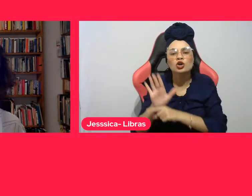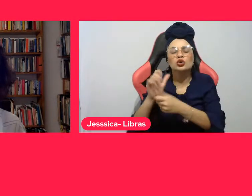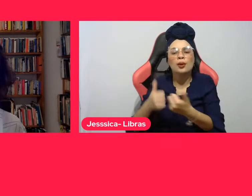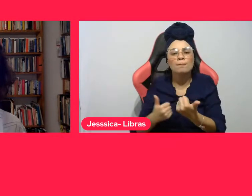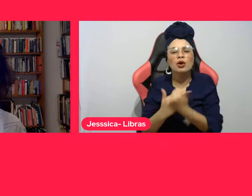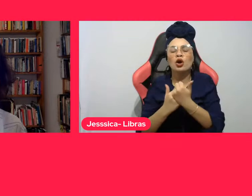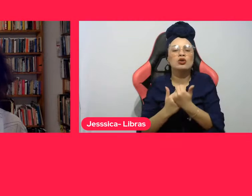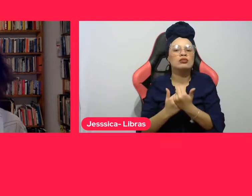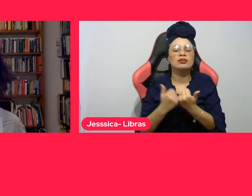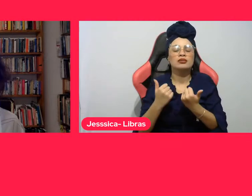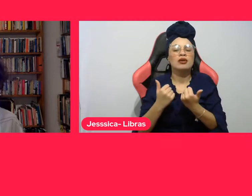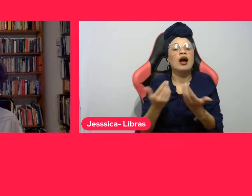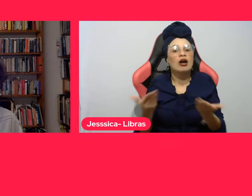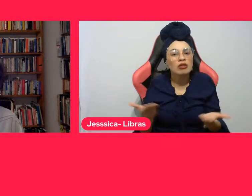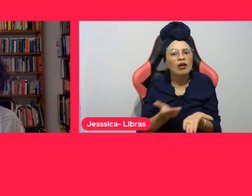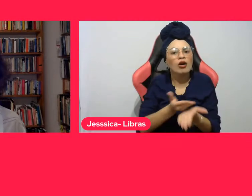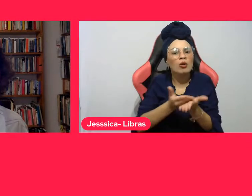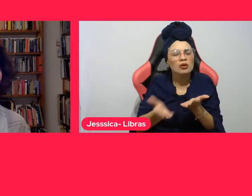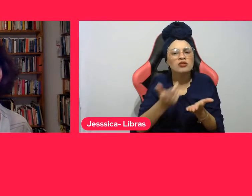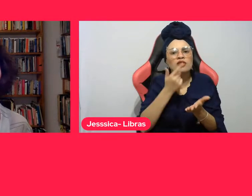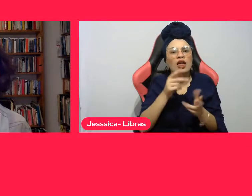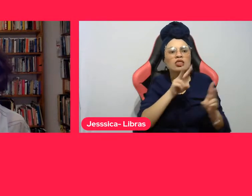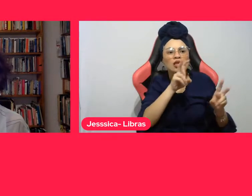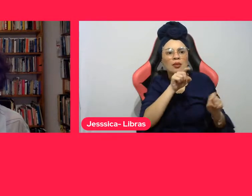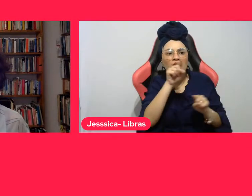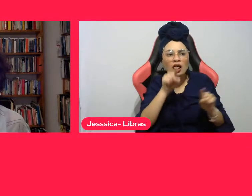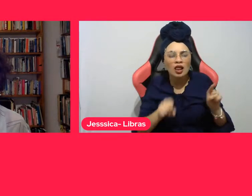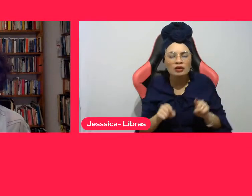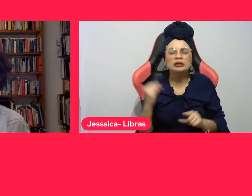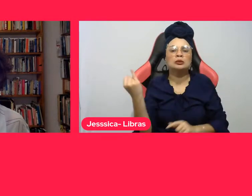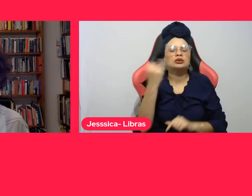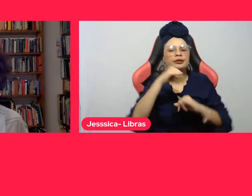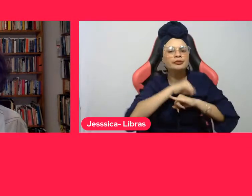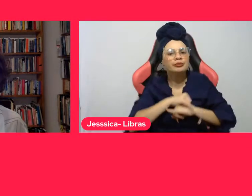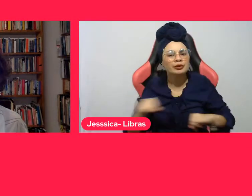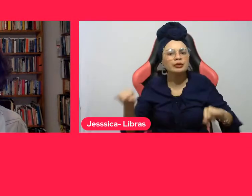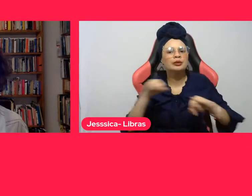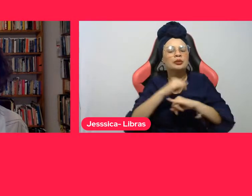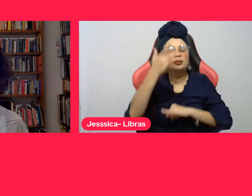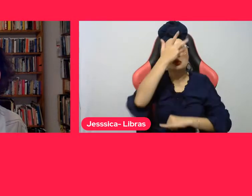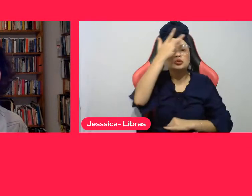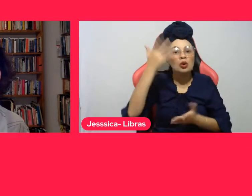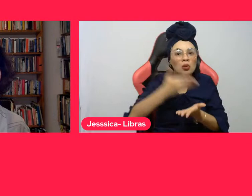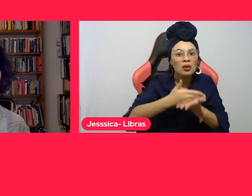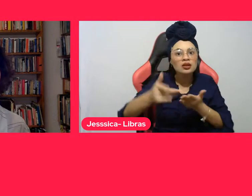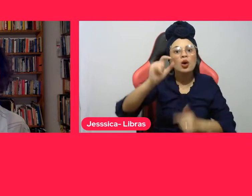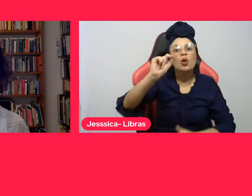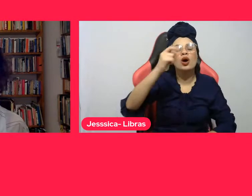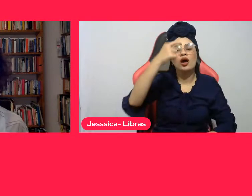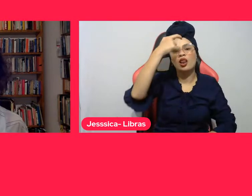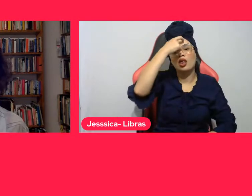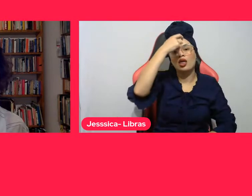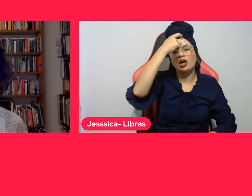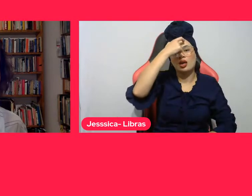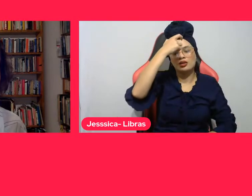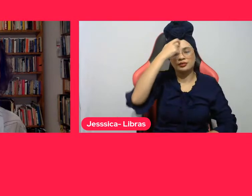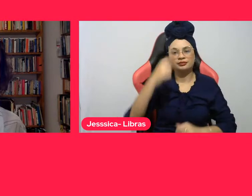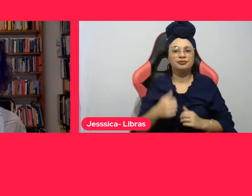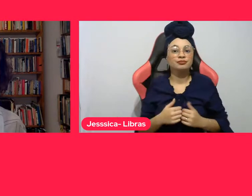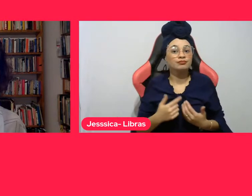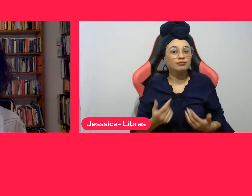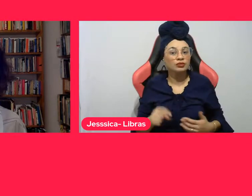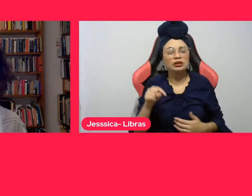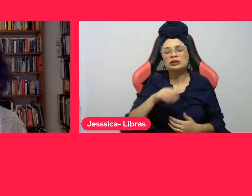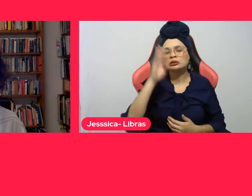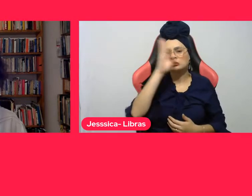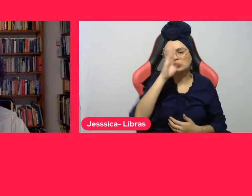No Brasil, um país com enormes deficiências na educação e no acesso aos conhecimentos e à cultura,